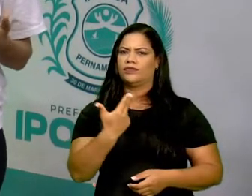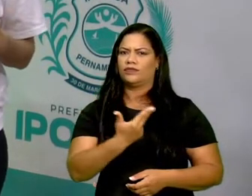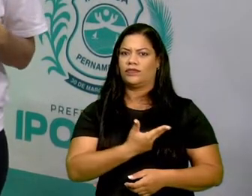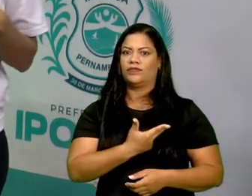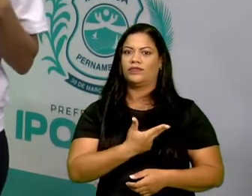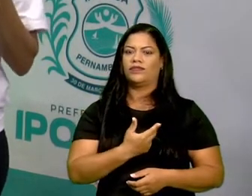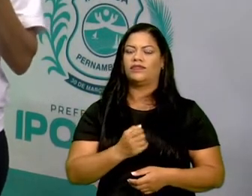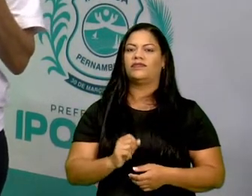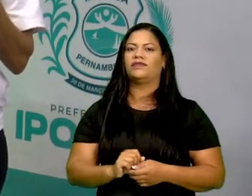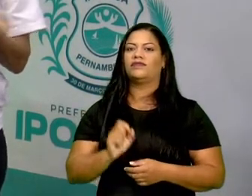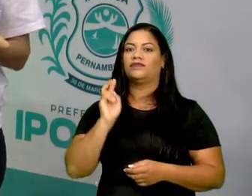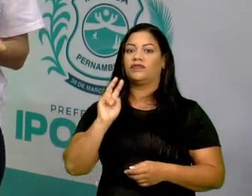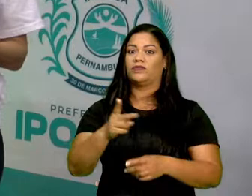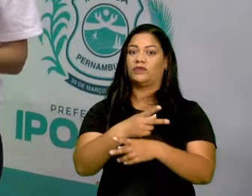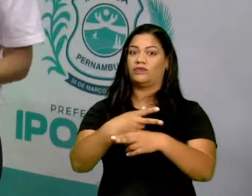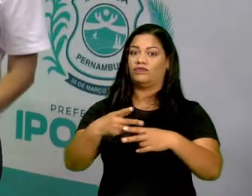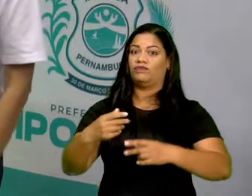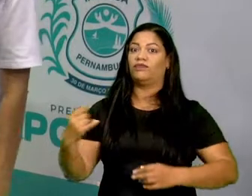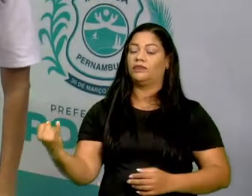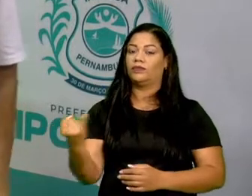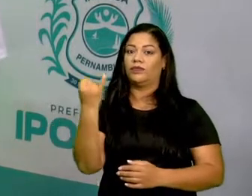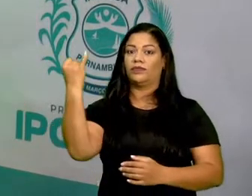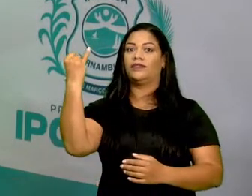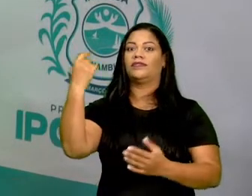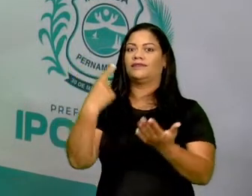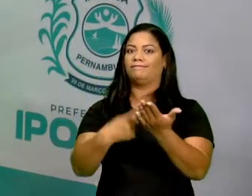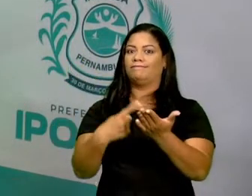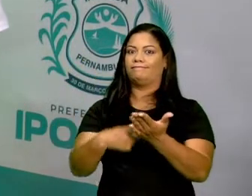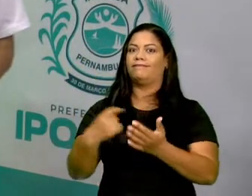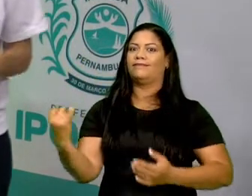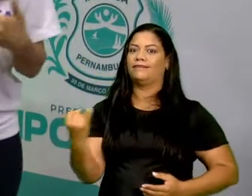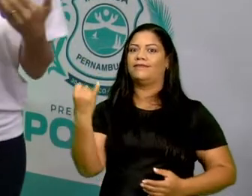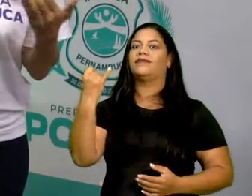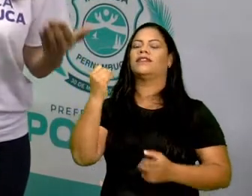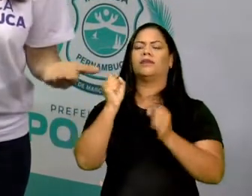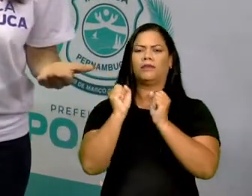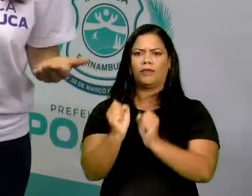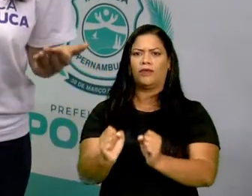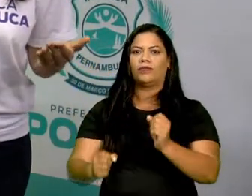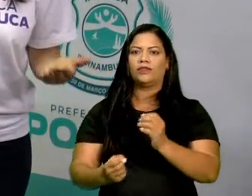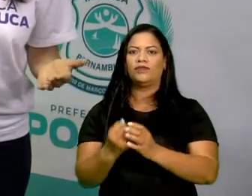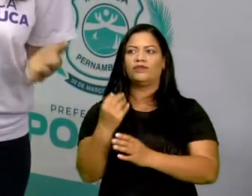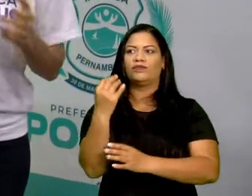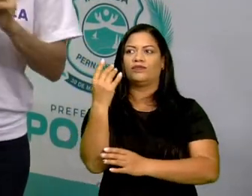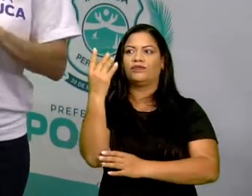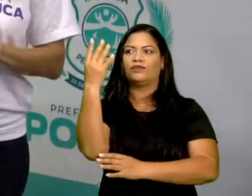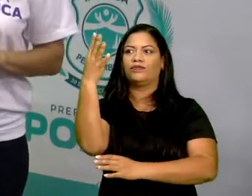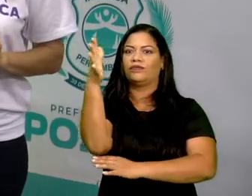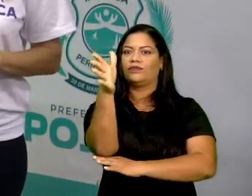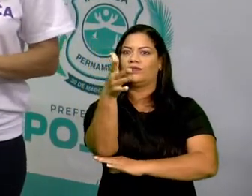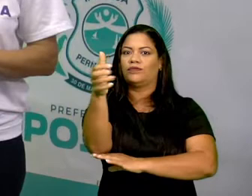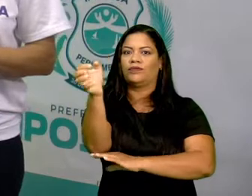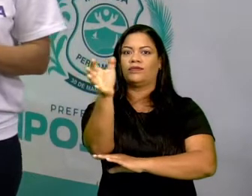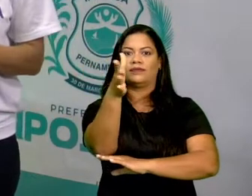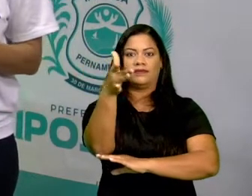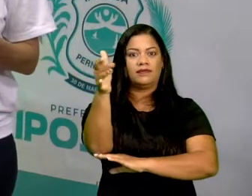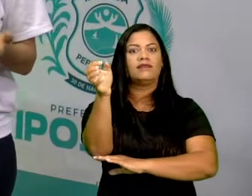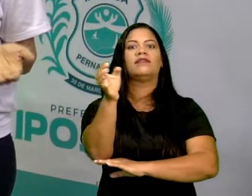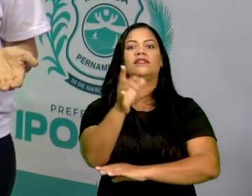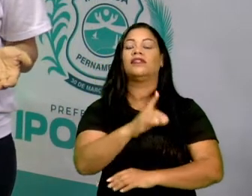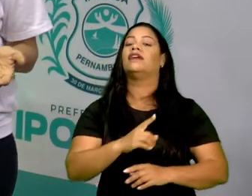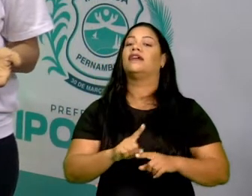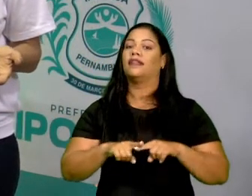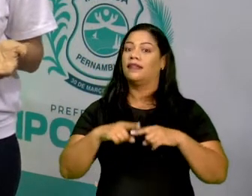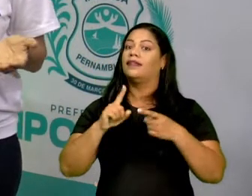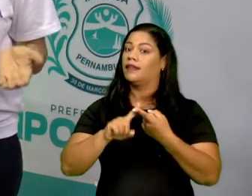comemorando alguma data cívica, nós podemos hastear a bandeira de Ipojuca, principalmente no dia